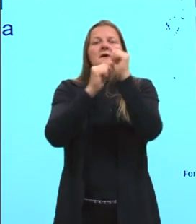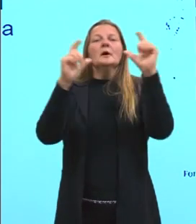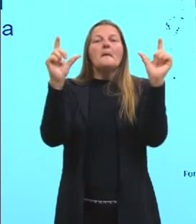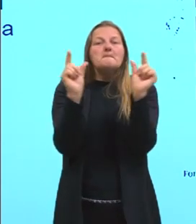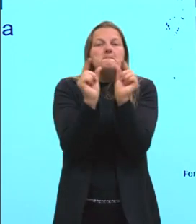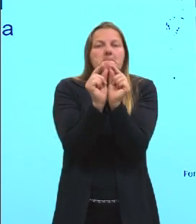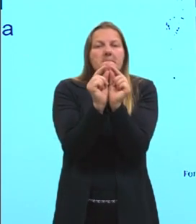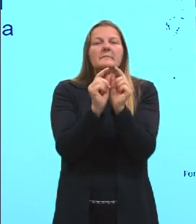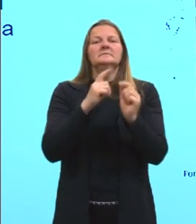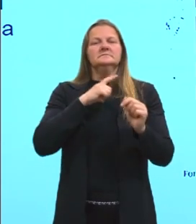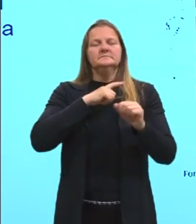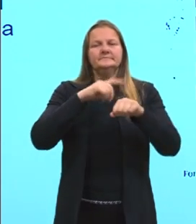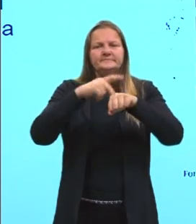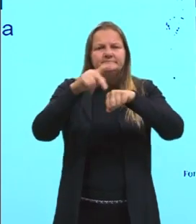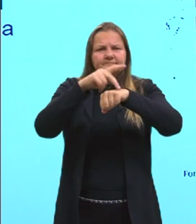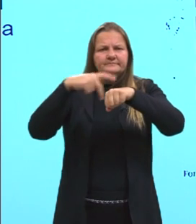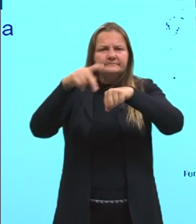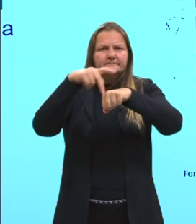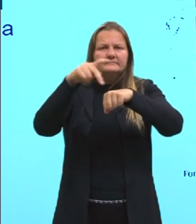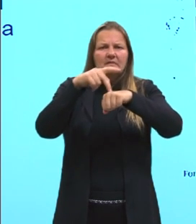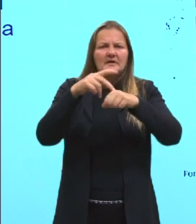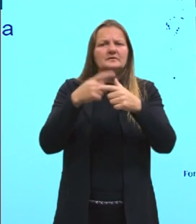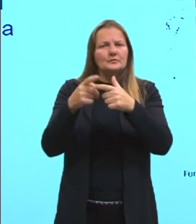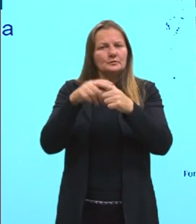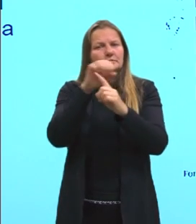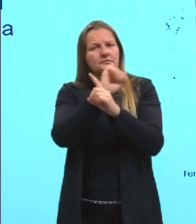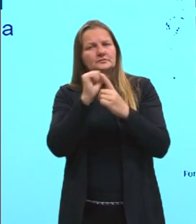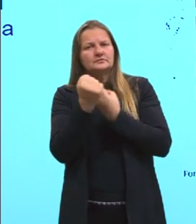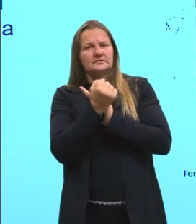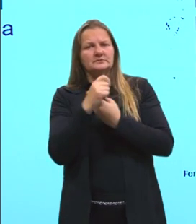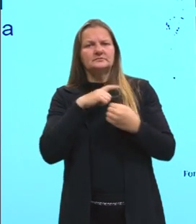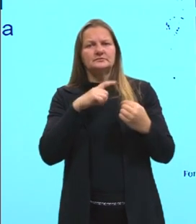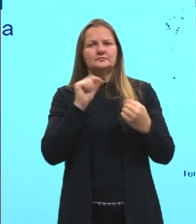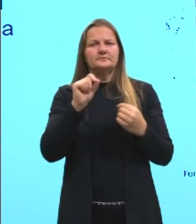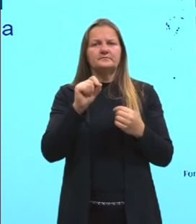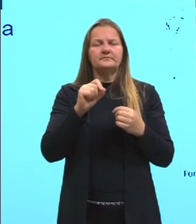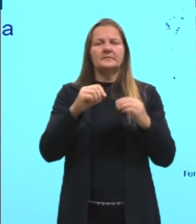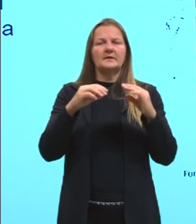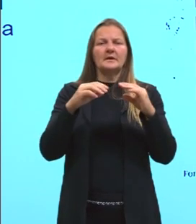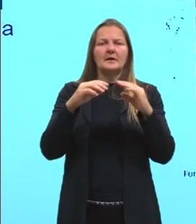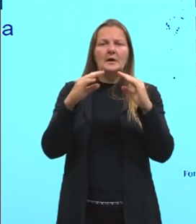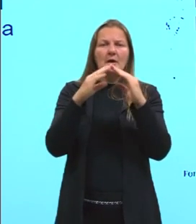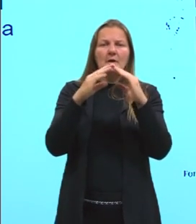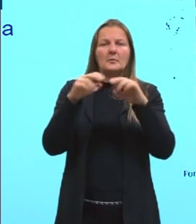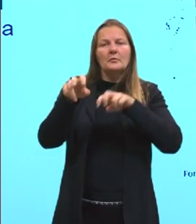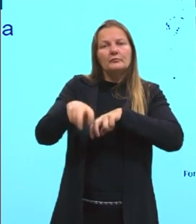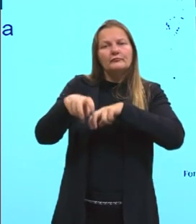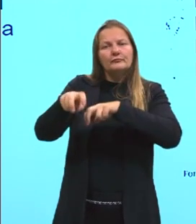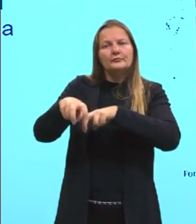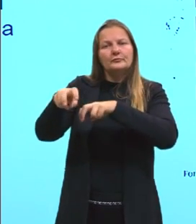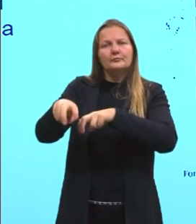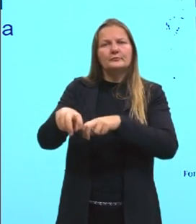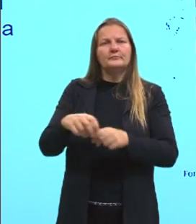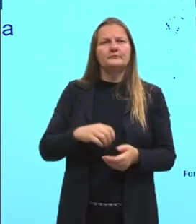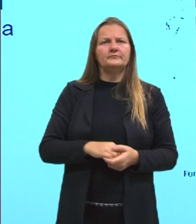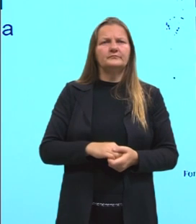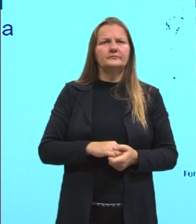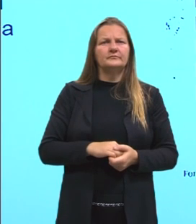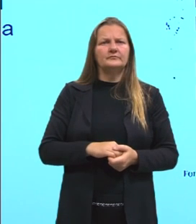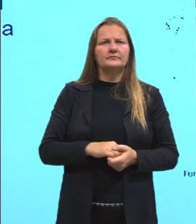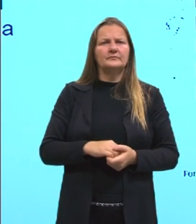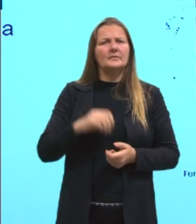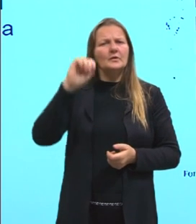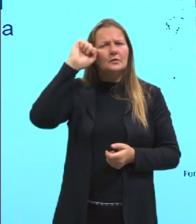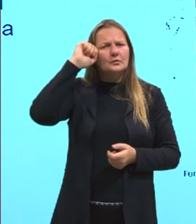países mais, é, com problemas sociais, aí nós vamos ter as pessoas morando no campo, né, que é o caso, né,